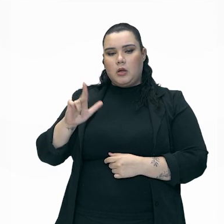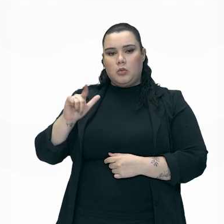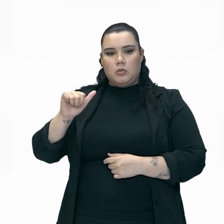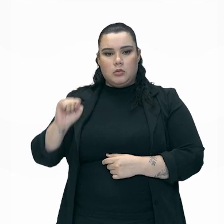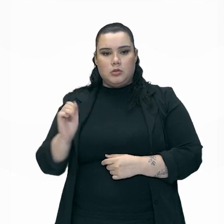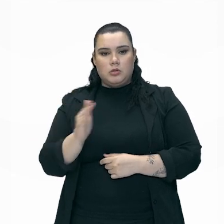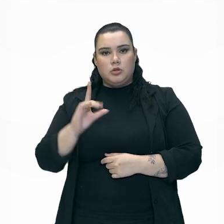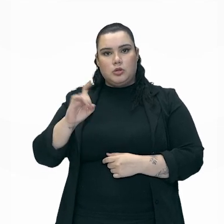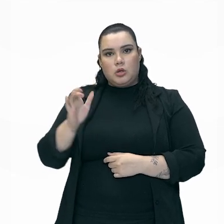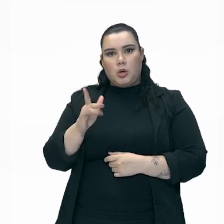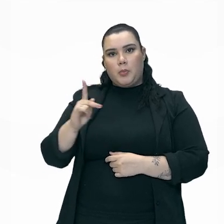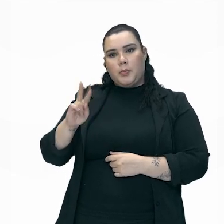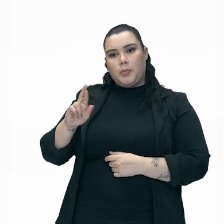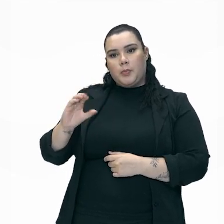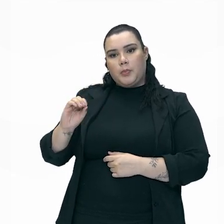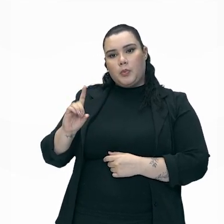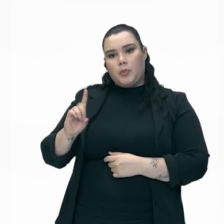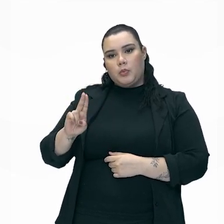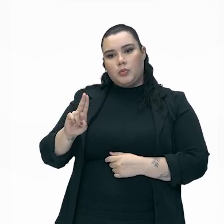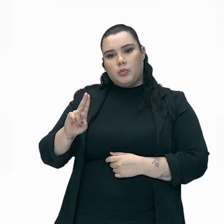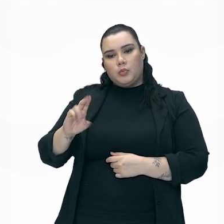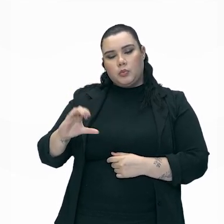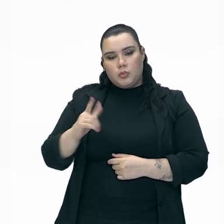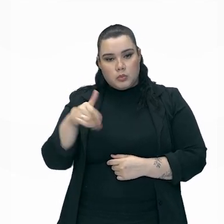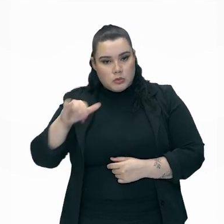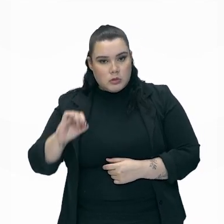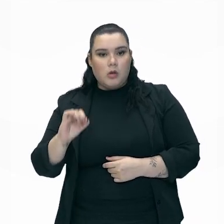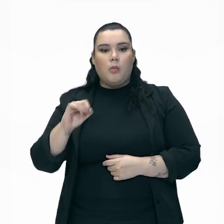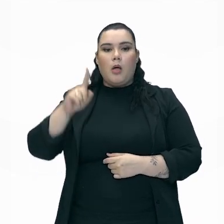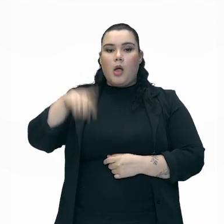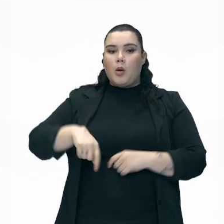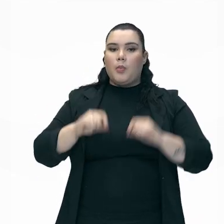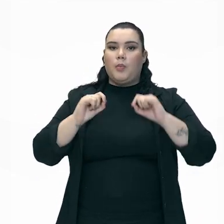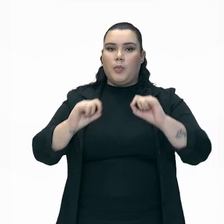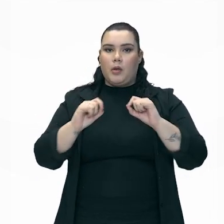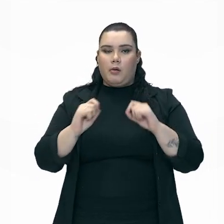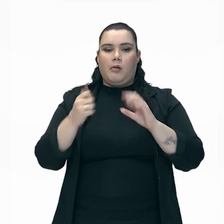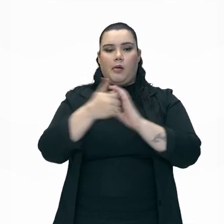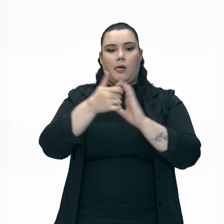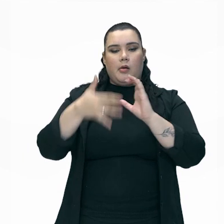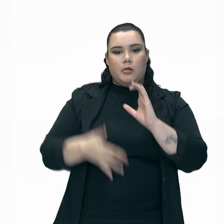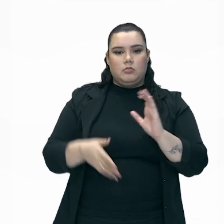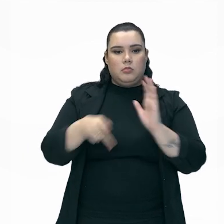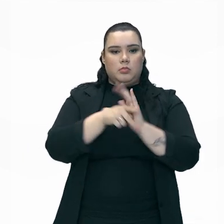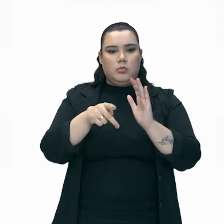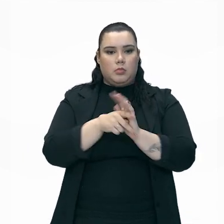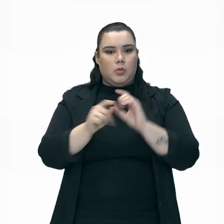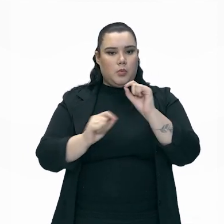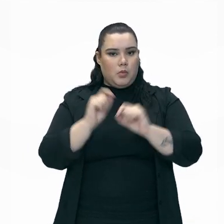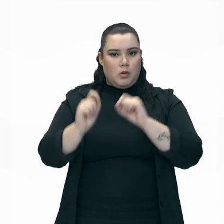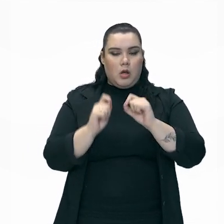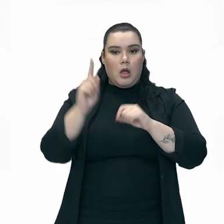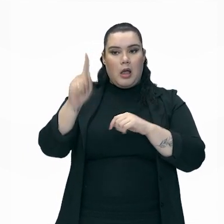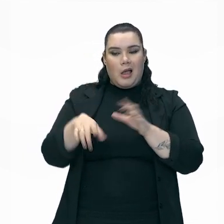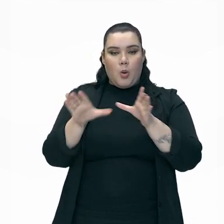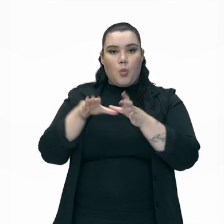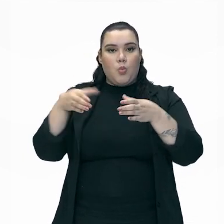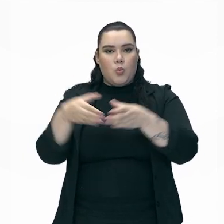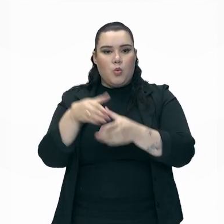células de produção, elas são essas características aí de estar encarregadas, elas são contratadas para